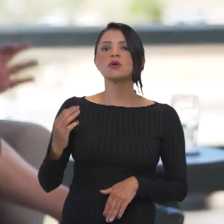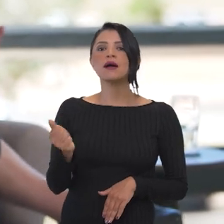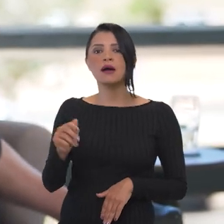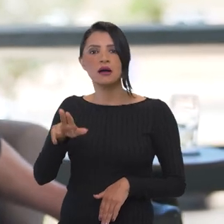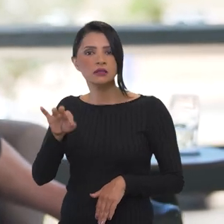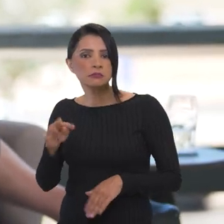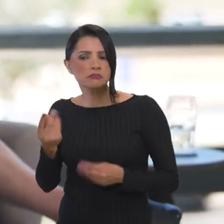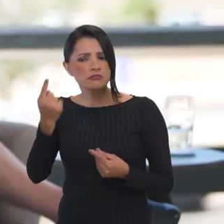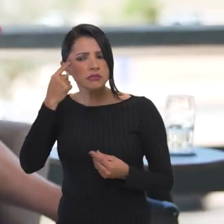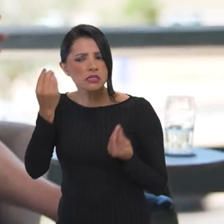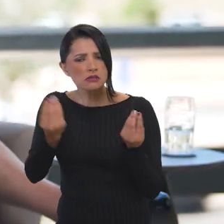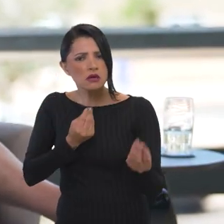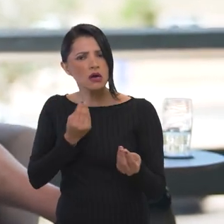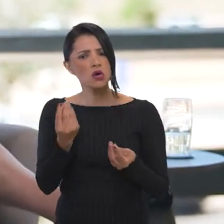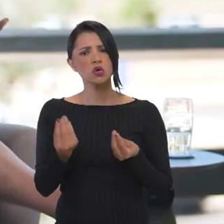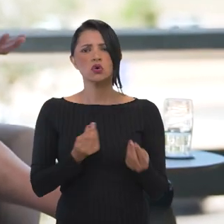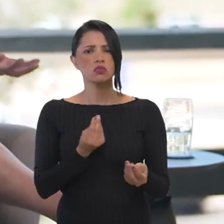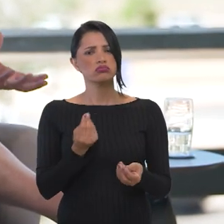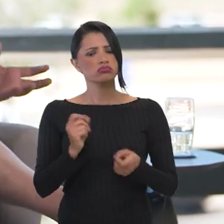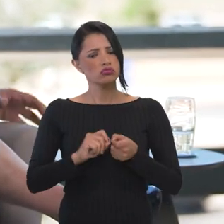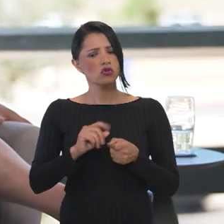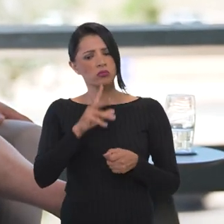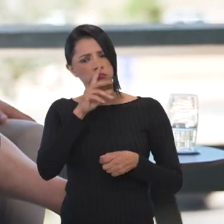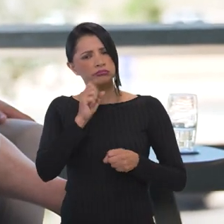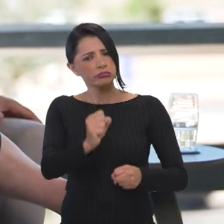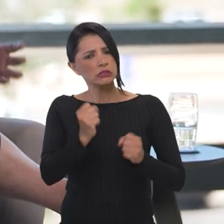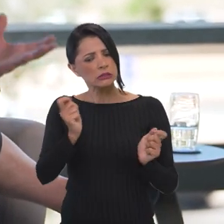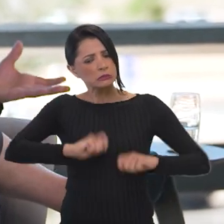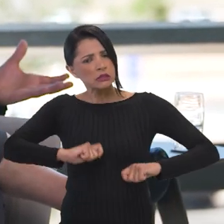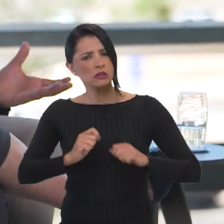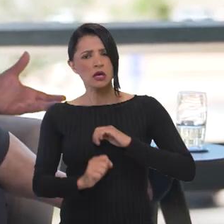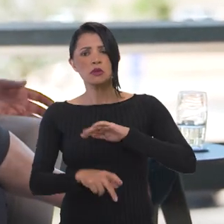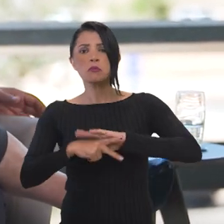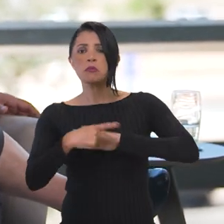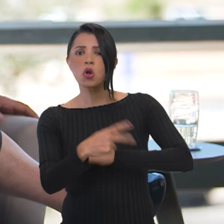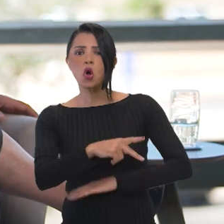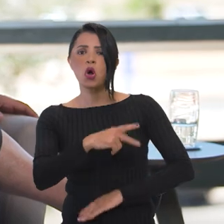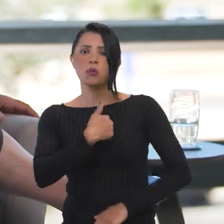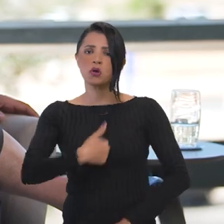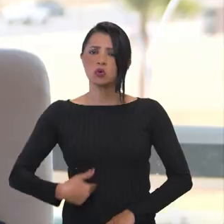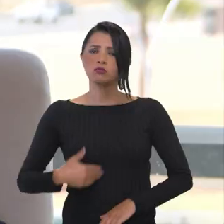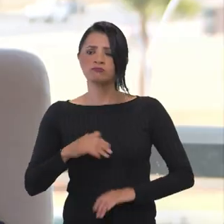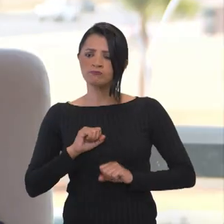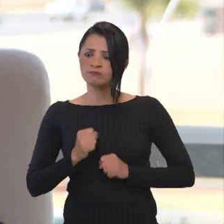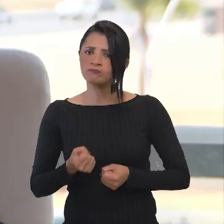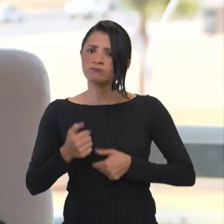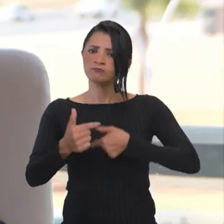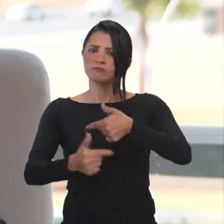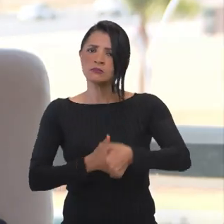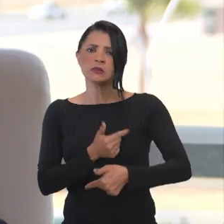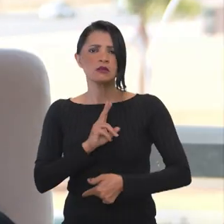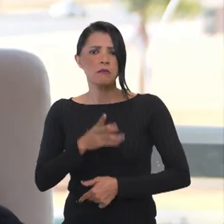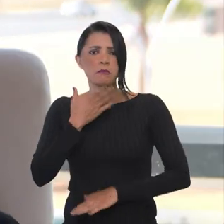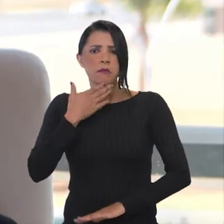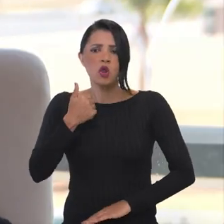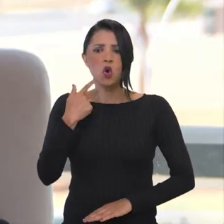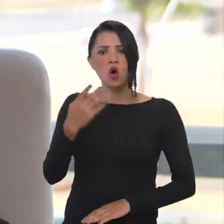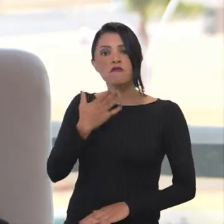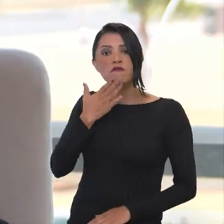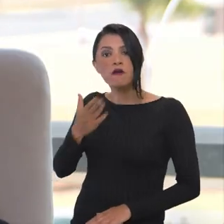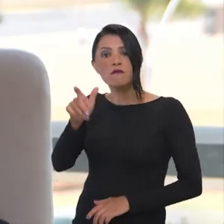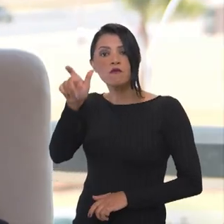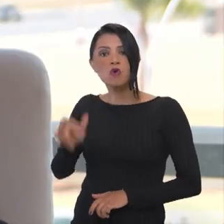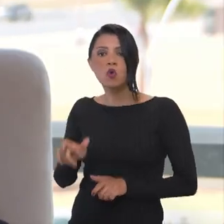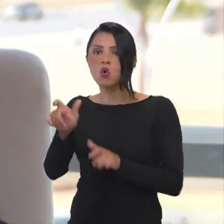para como é que a gente reforça essa capacidade do Estado de atuar e de forma cada vez melhor para o